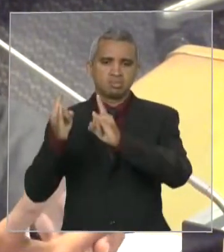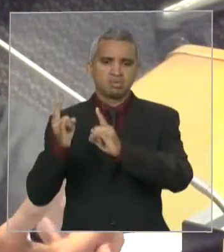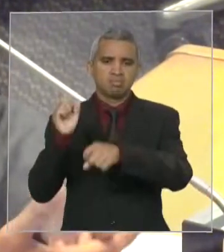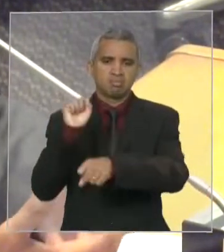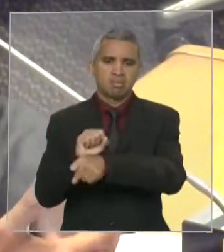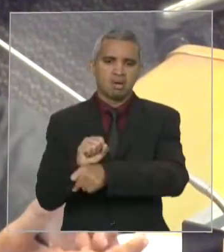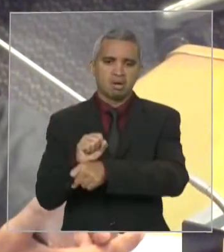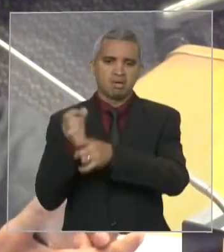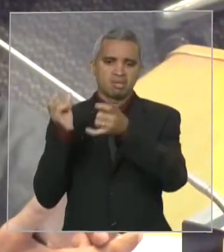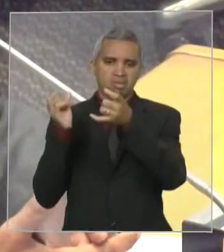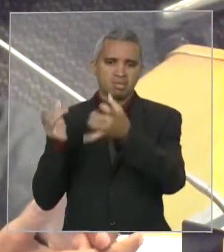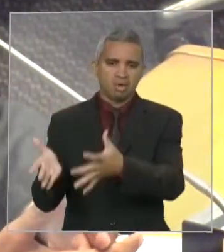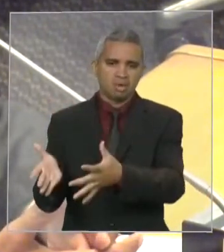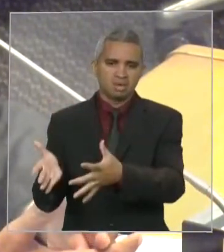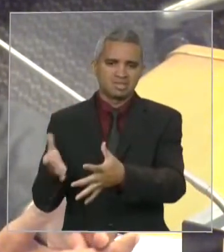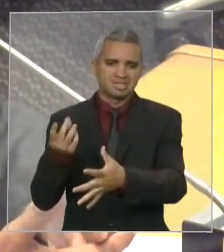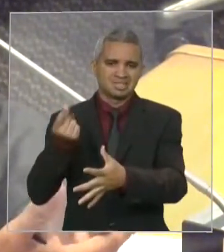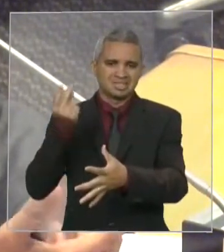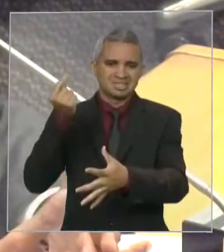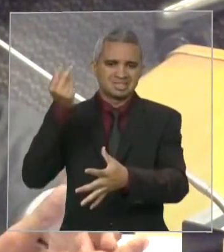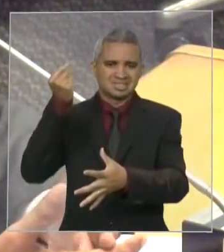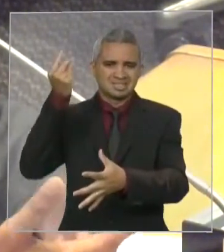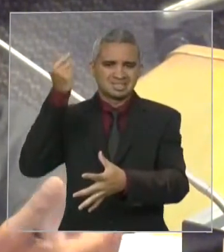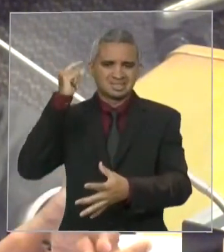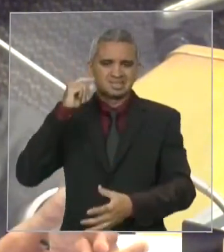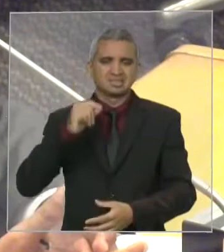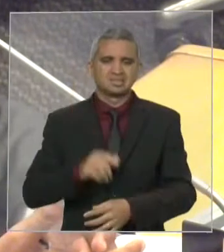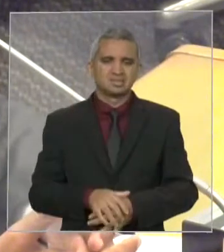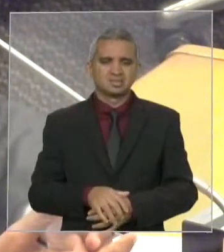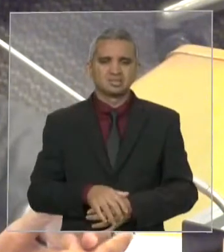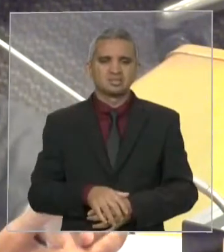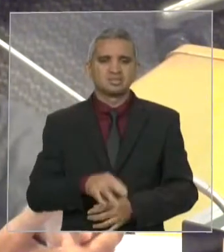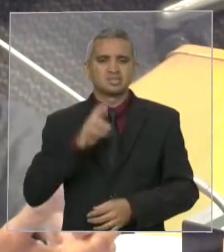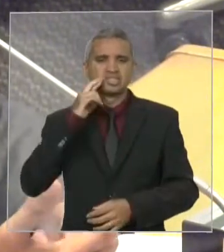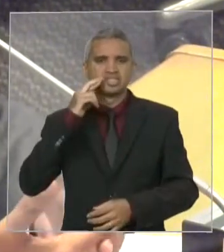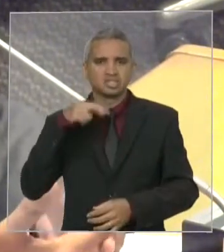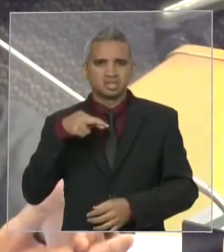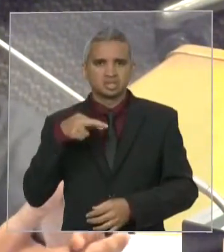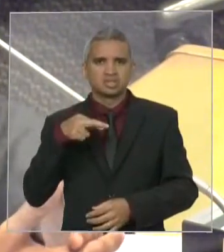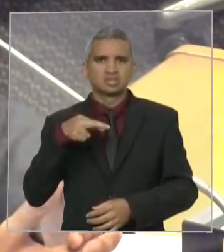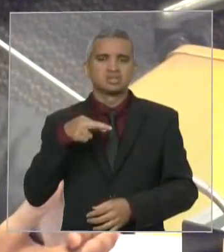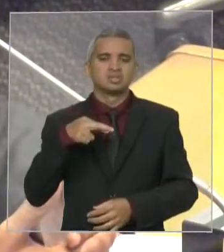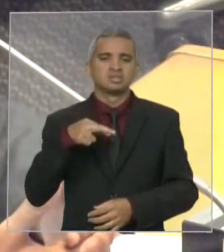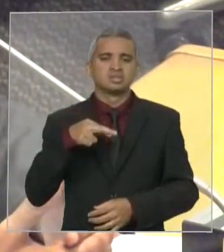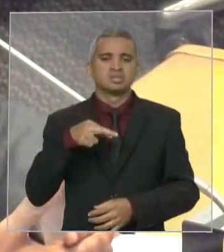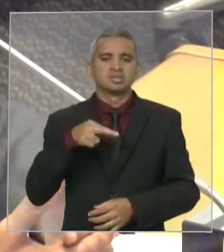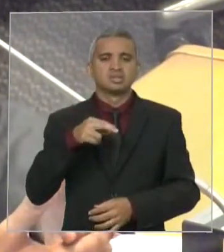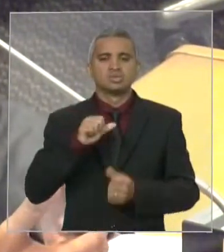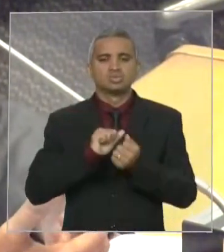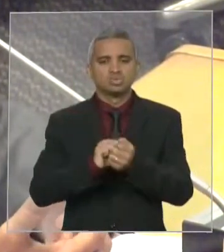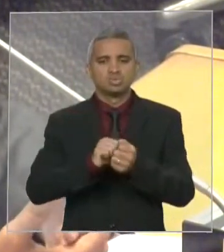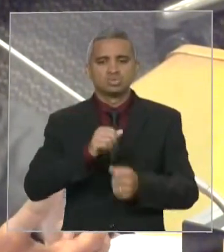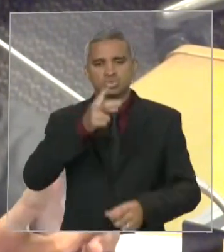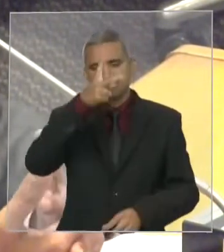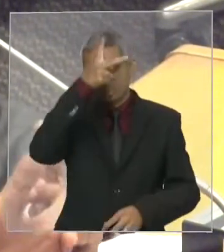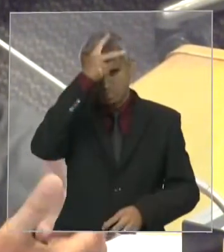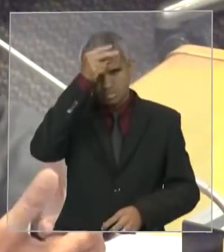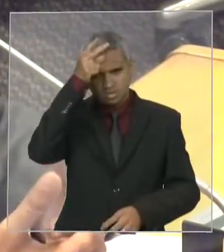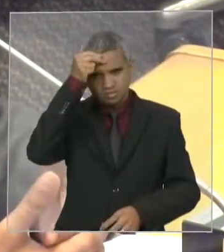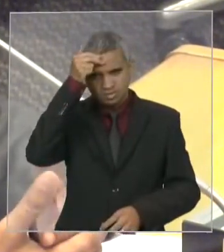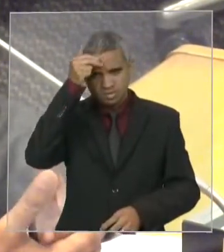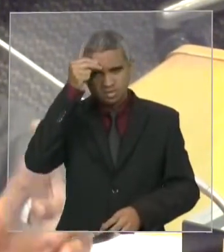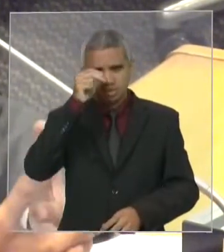desde a época do Jackson Lago. Eu me lembro que eu estive lá presente com o prefeito Luciano, com o ex